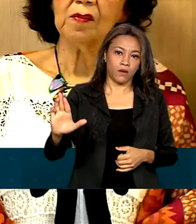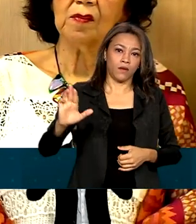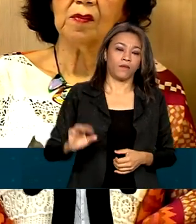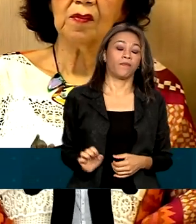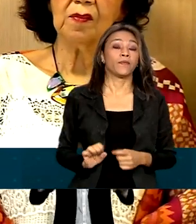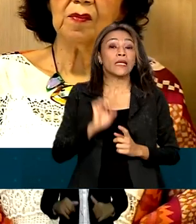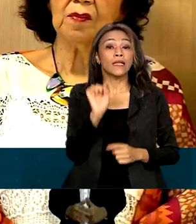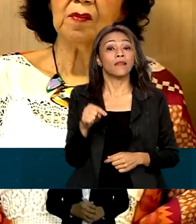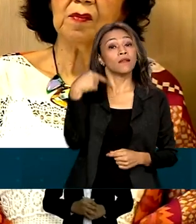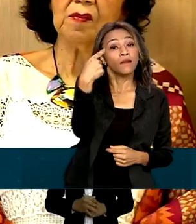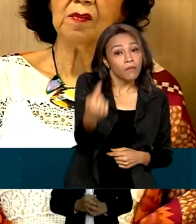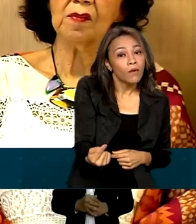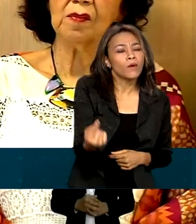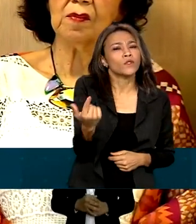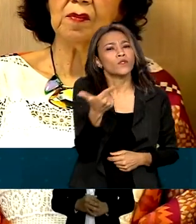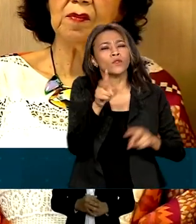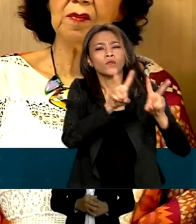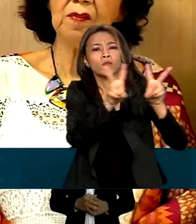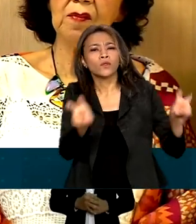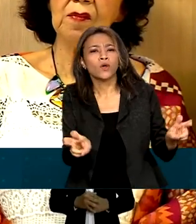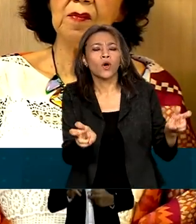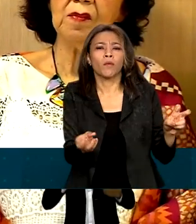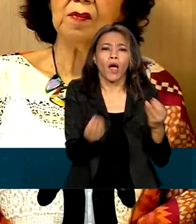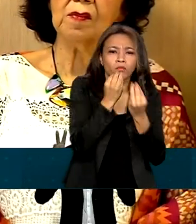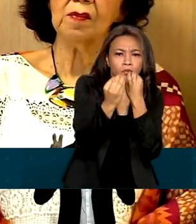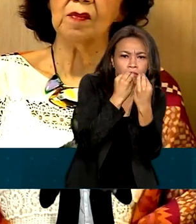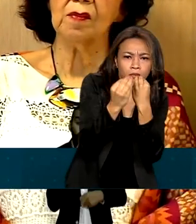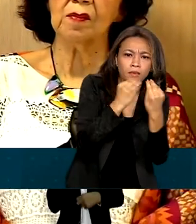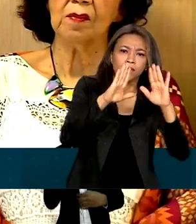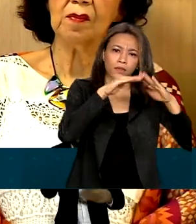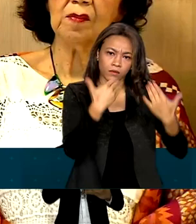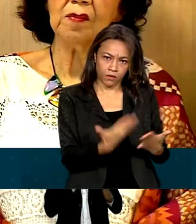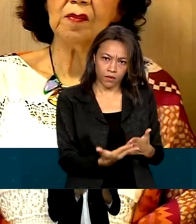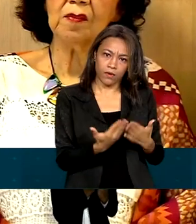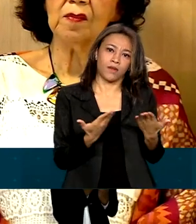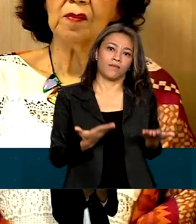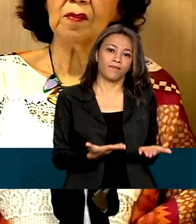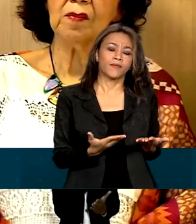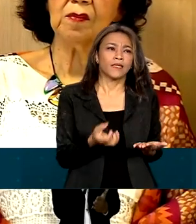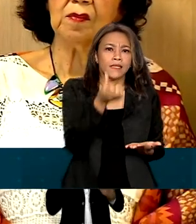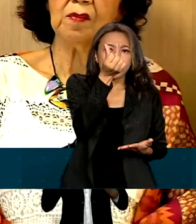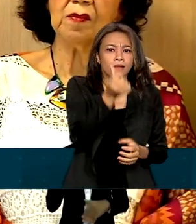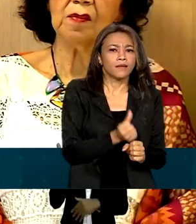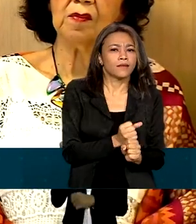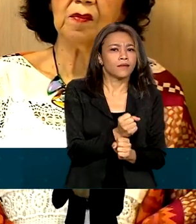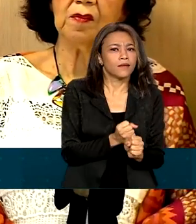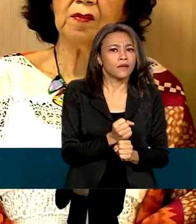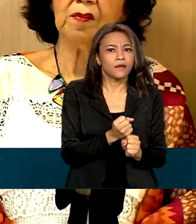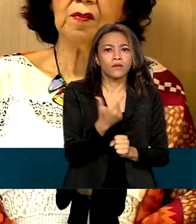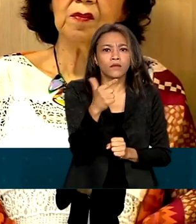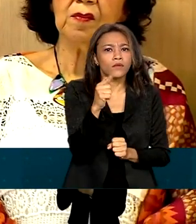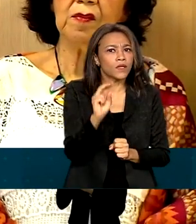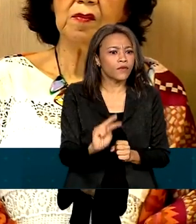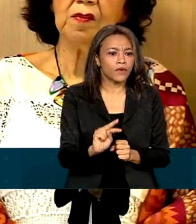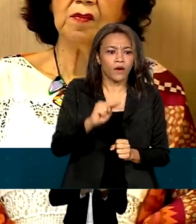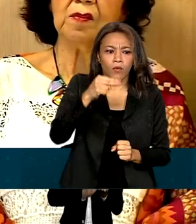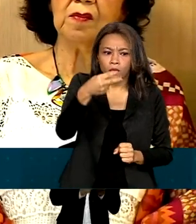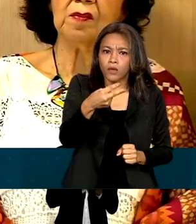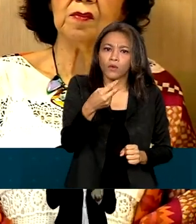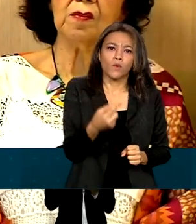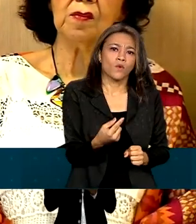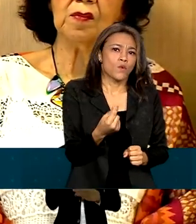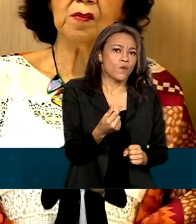Depois, em relação também à merenda escolar, alimentação escolar, há seis anos não há um reajuste nos repassos do